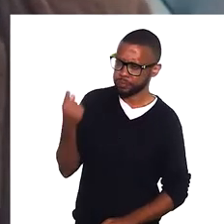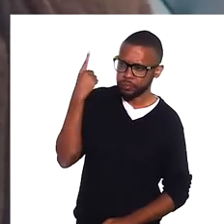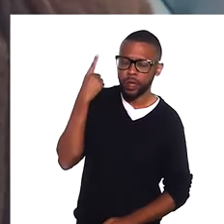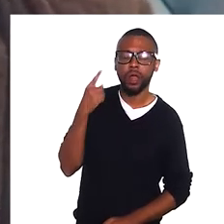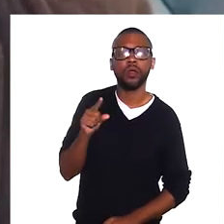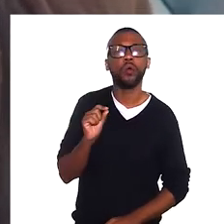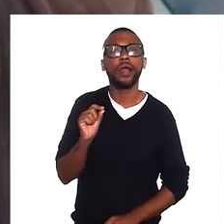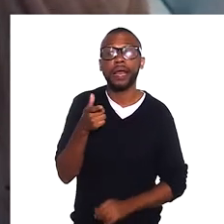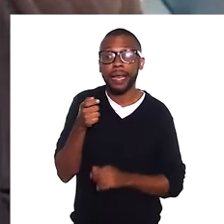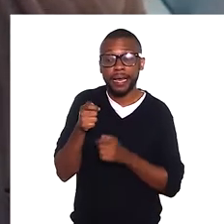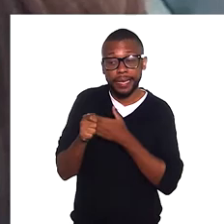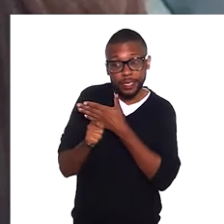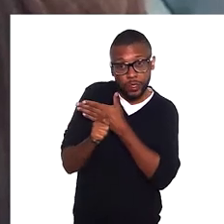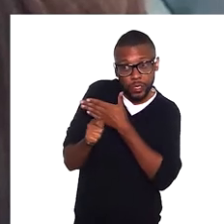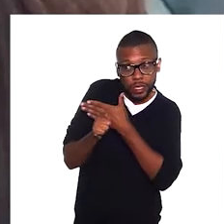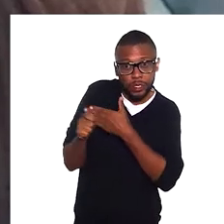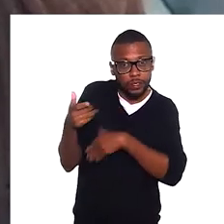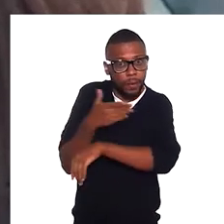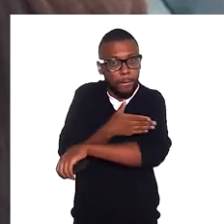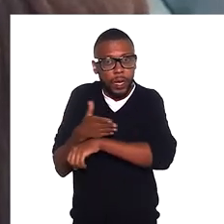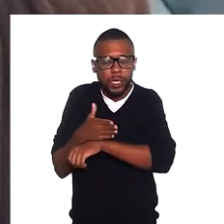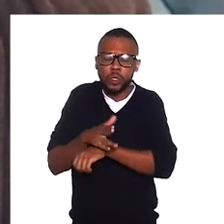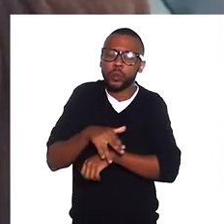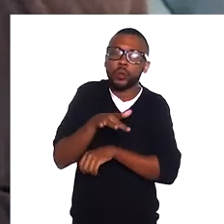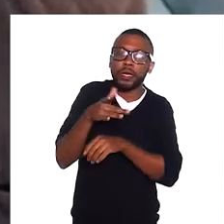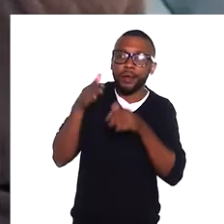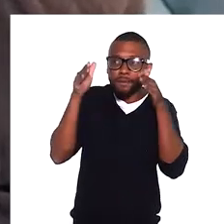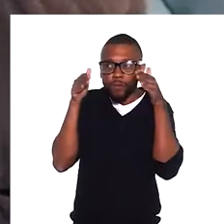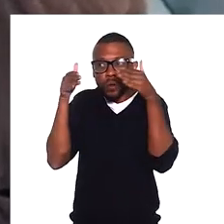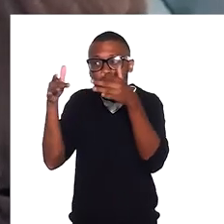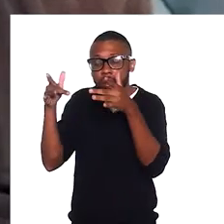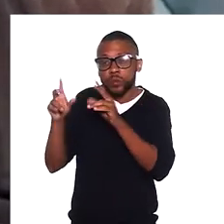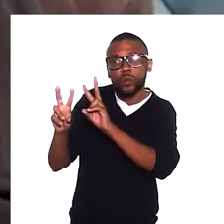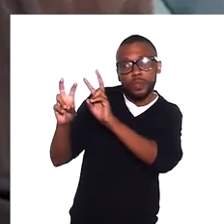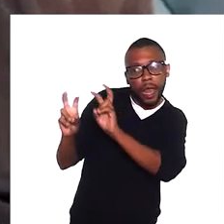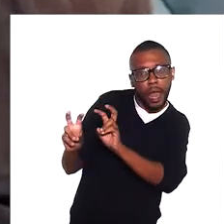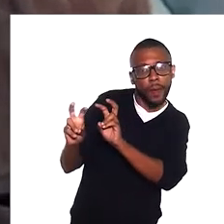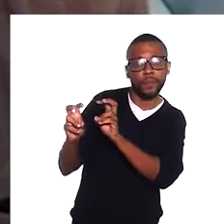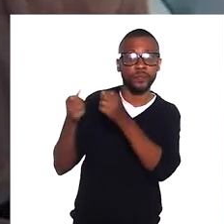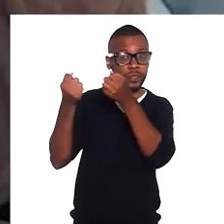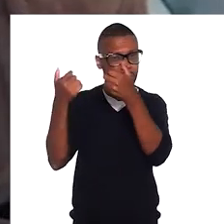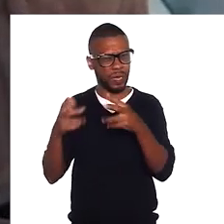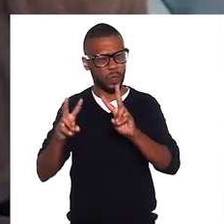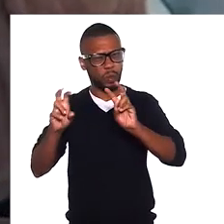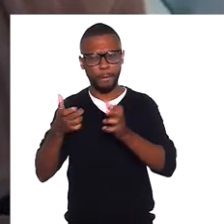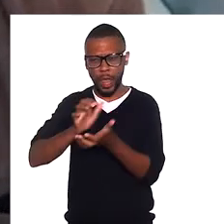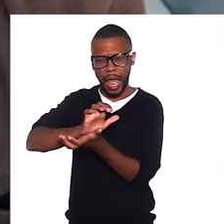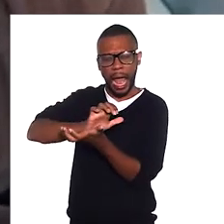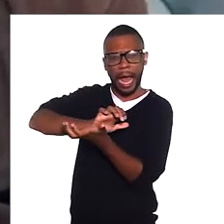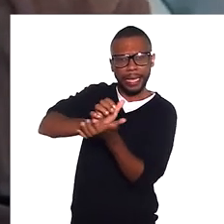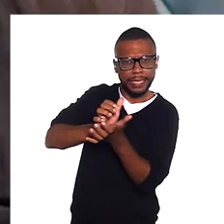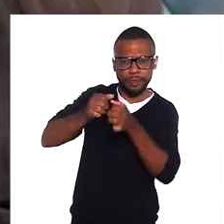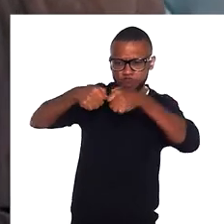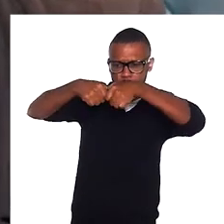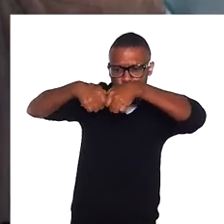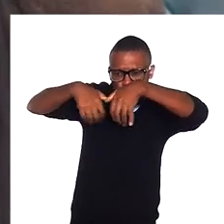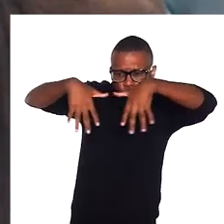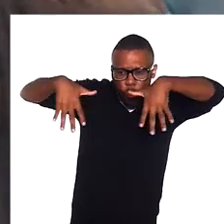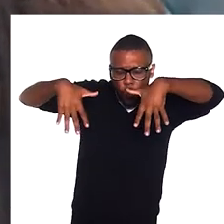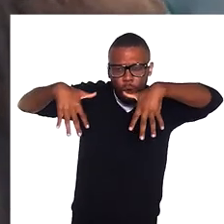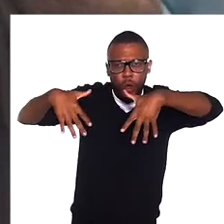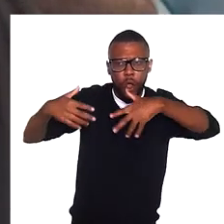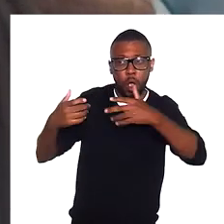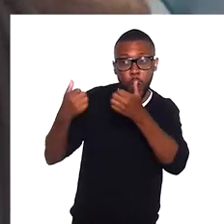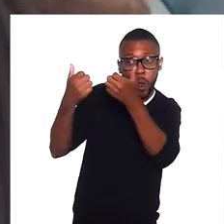uma coisa muito curiosa. Esses jornalistas brancos que nunca se dedicaram ao tema falarem de racismo estrutural e coisas desse